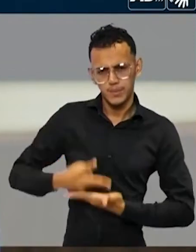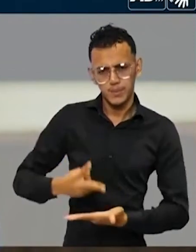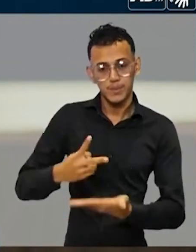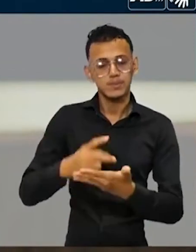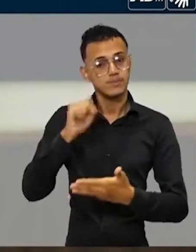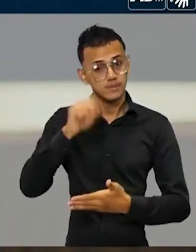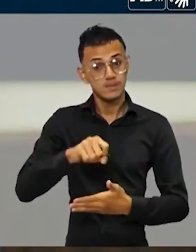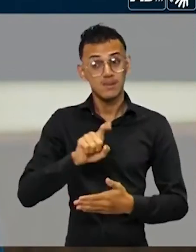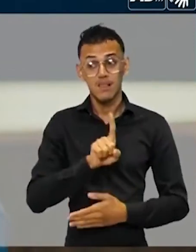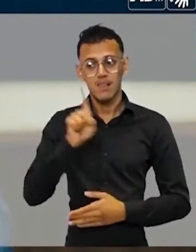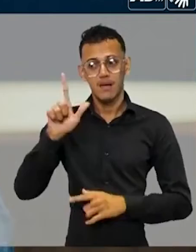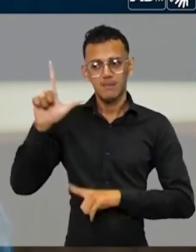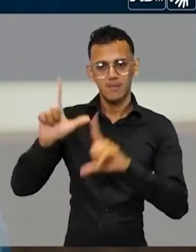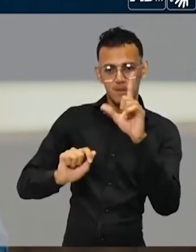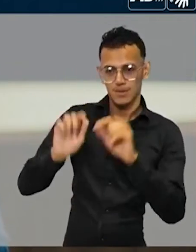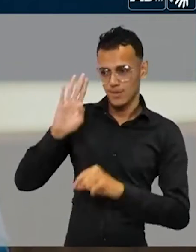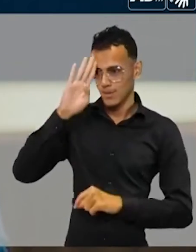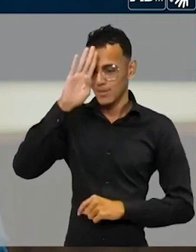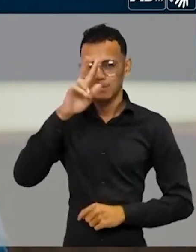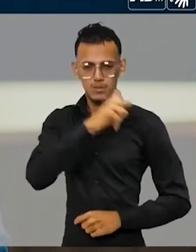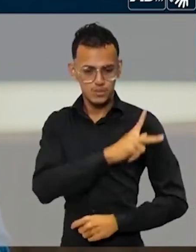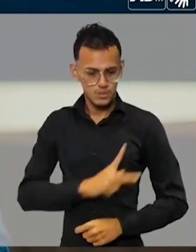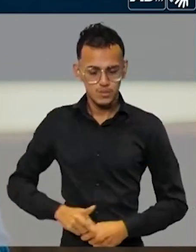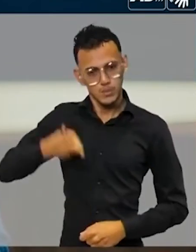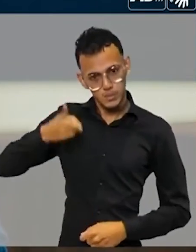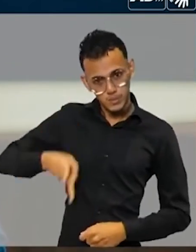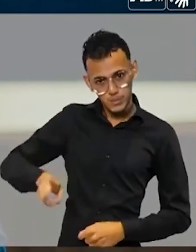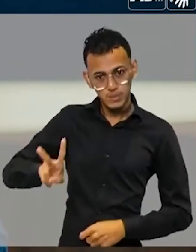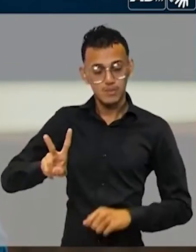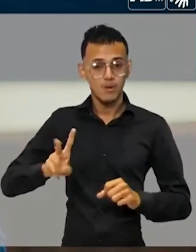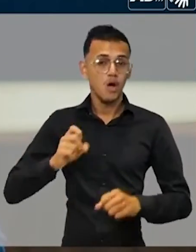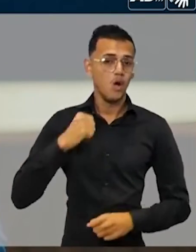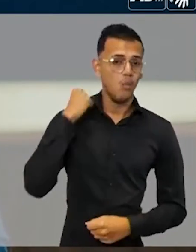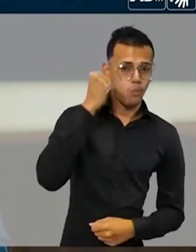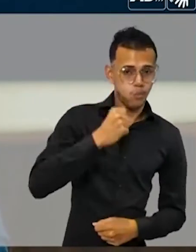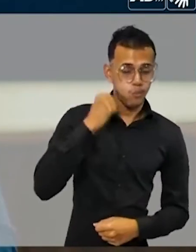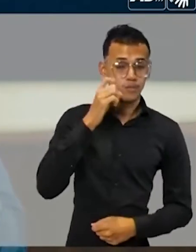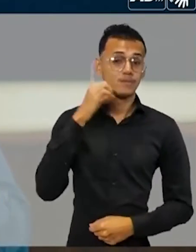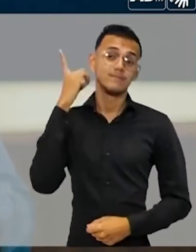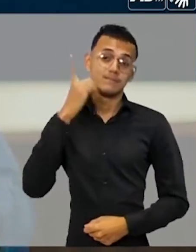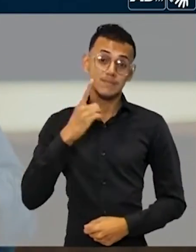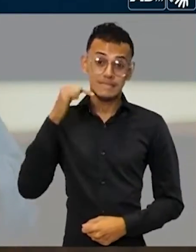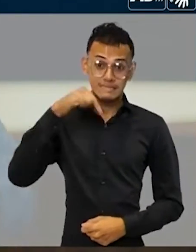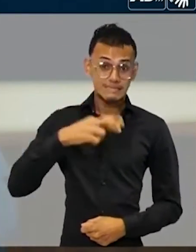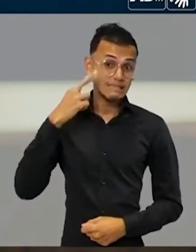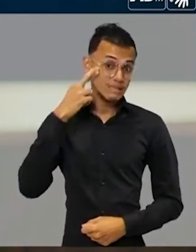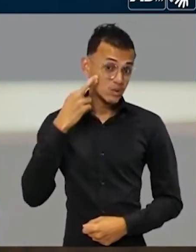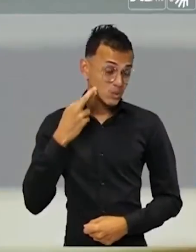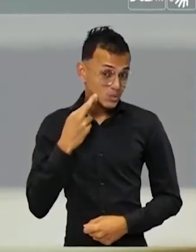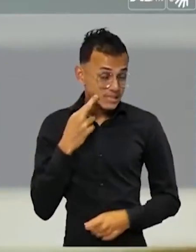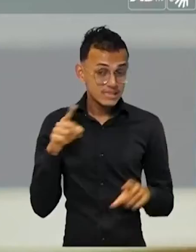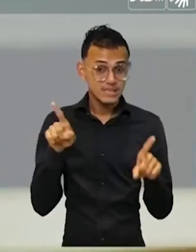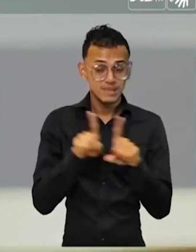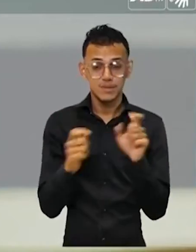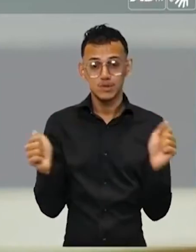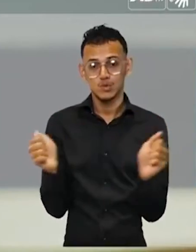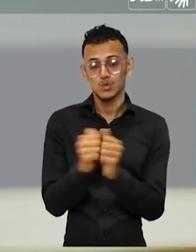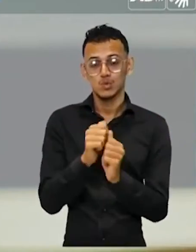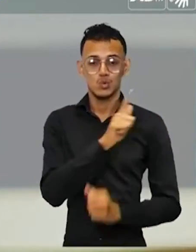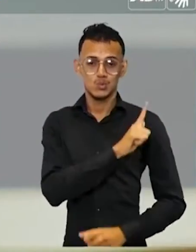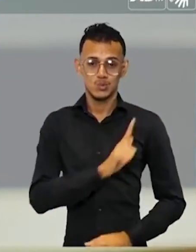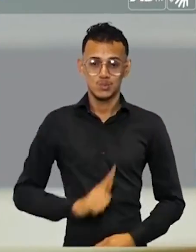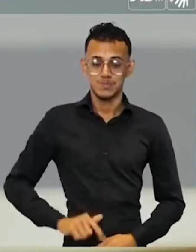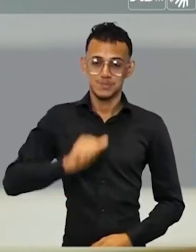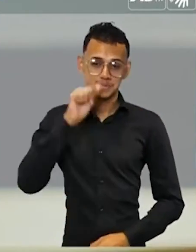Lá em Brasília, com Bolsonaro presidente, nossos senadores e deputados, e aqui em Rondônia, com Marcos